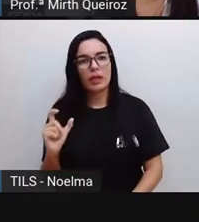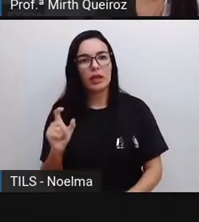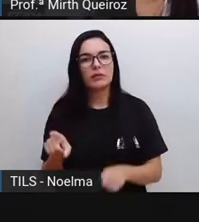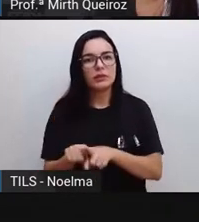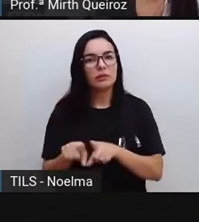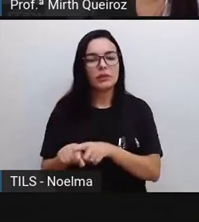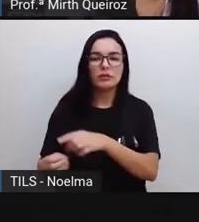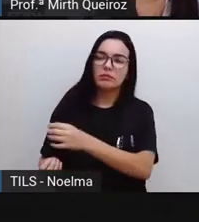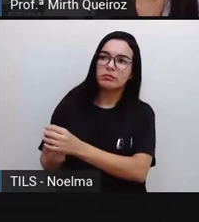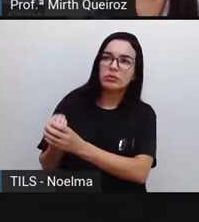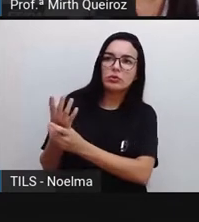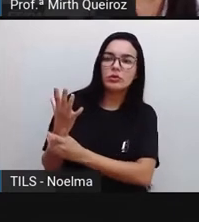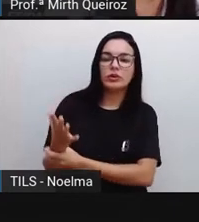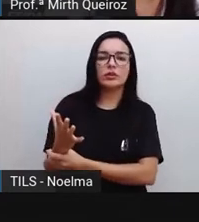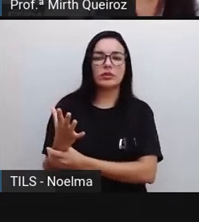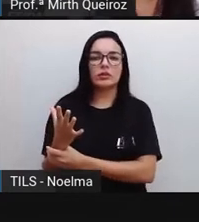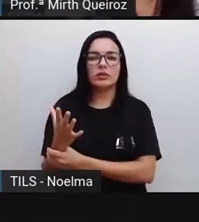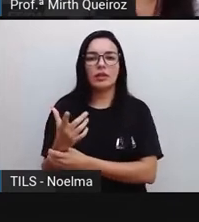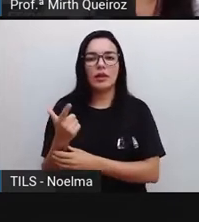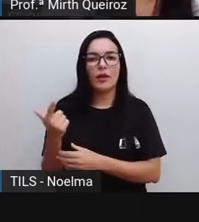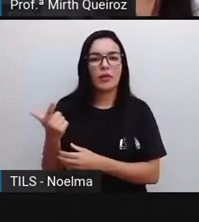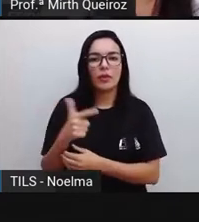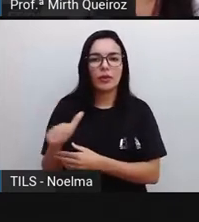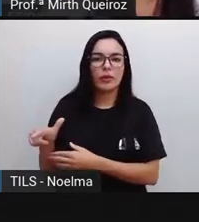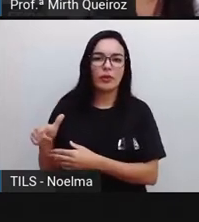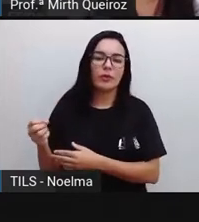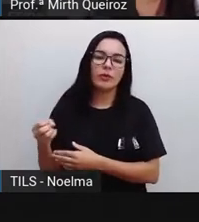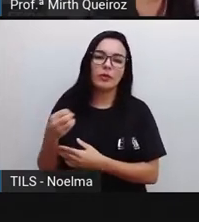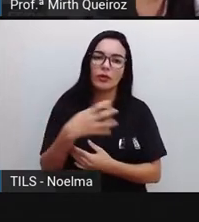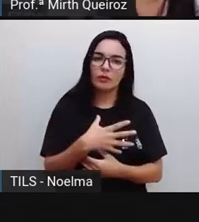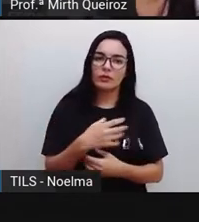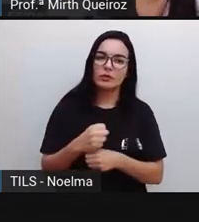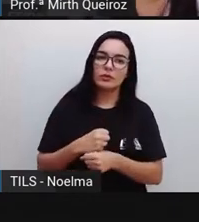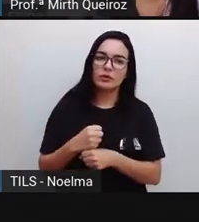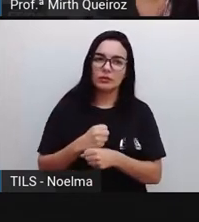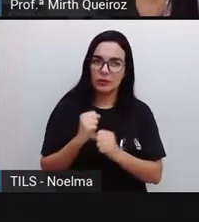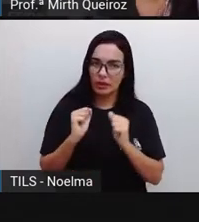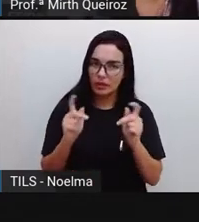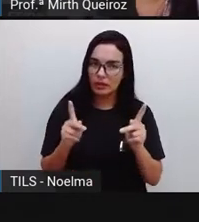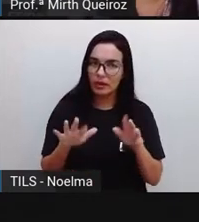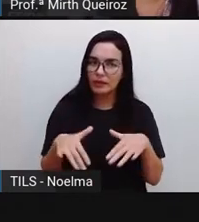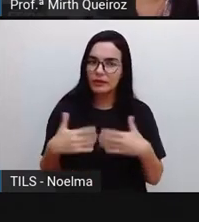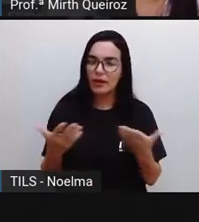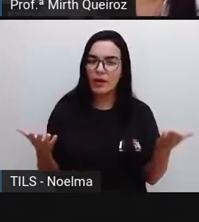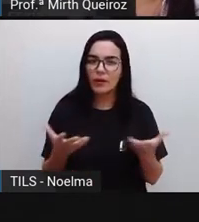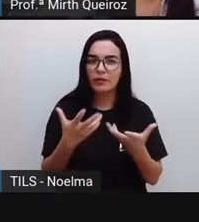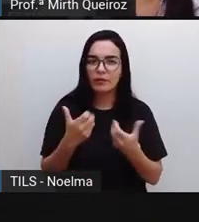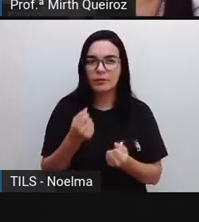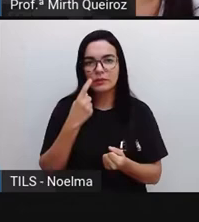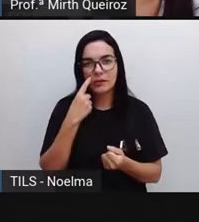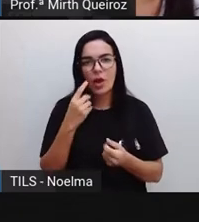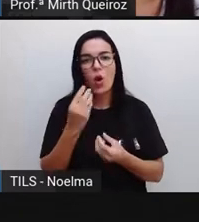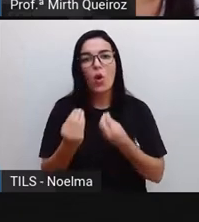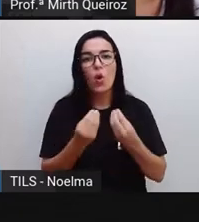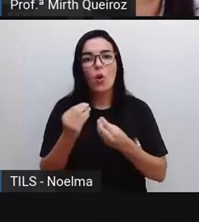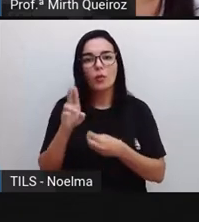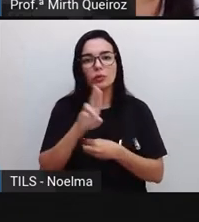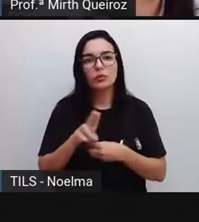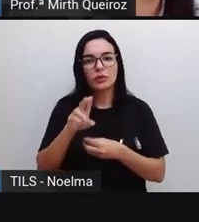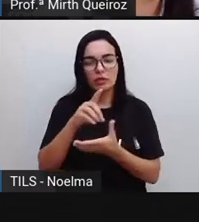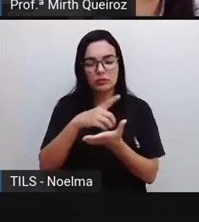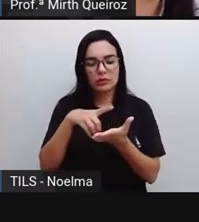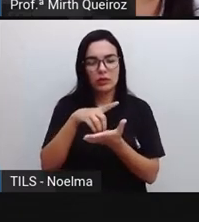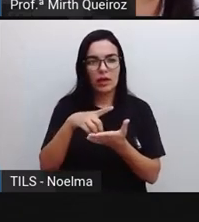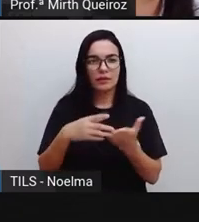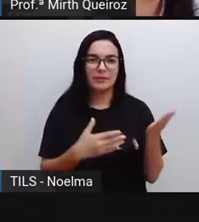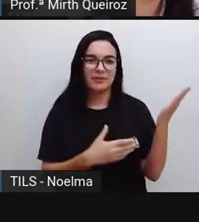descobertas aí, no decorrer aí dos anos, certo? Então, vamos aprender aqui como usar um dicionário.